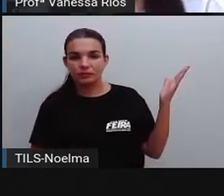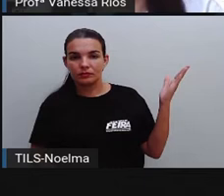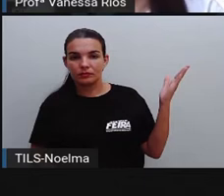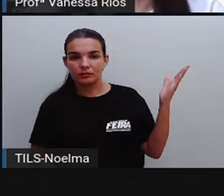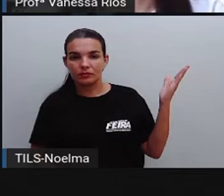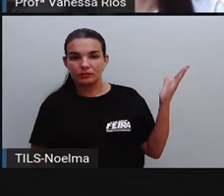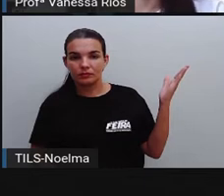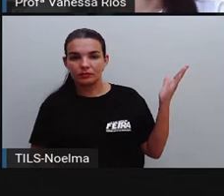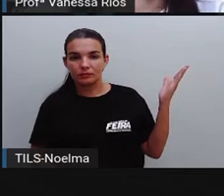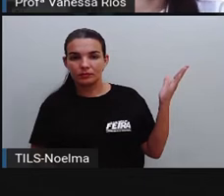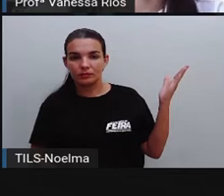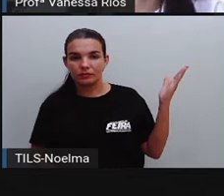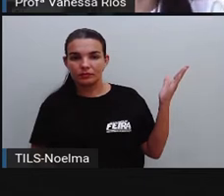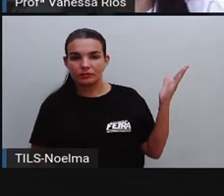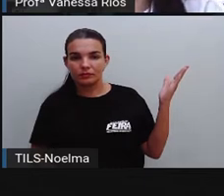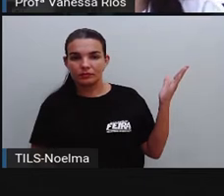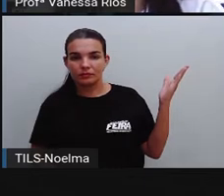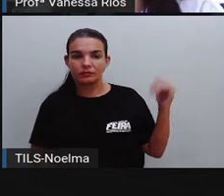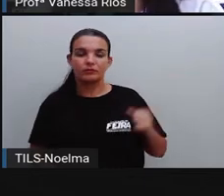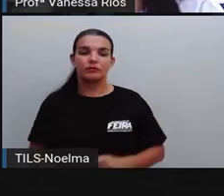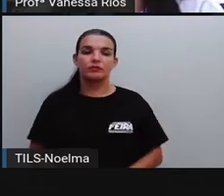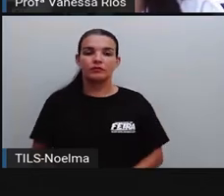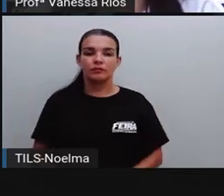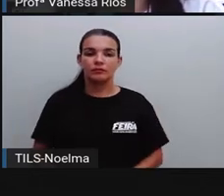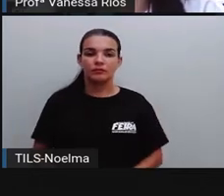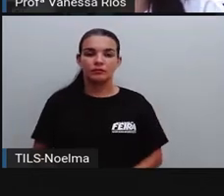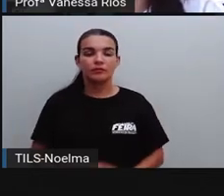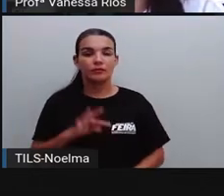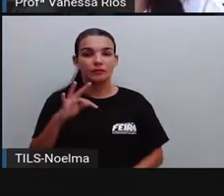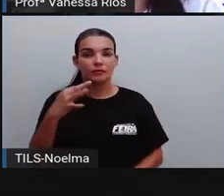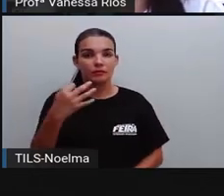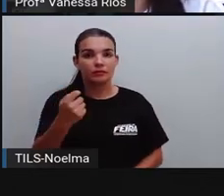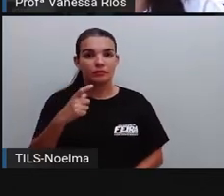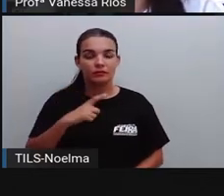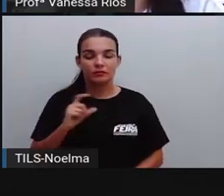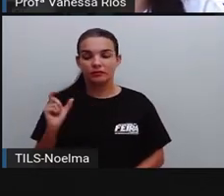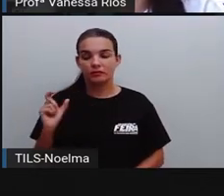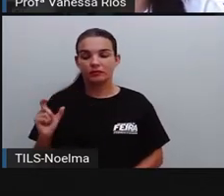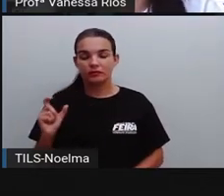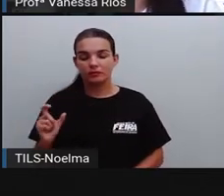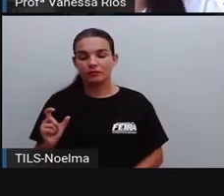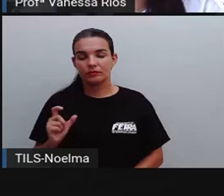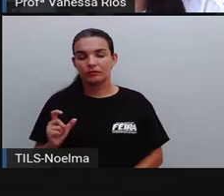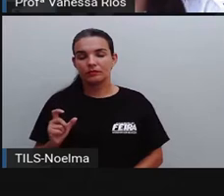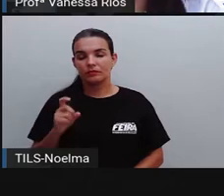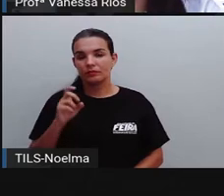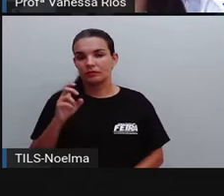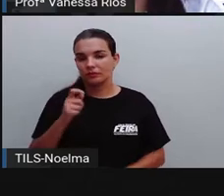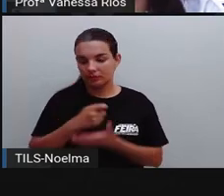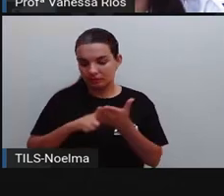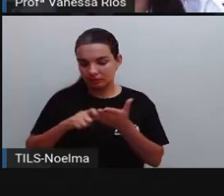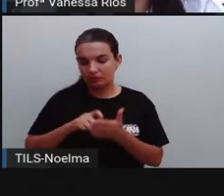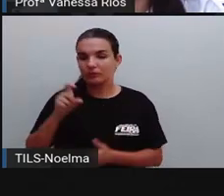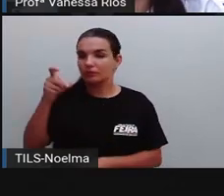enxofre, enxada, enxame. Todas aí escritas com a letra X.